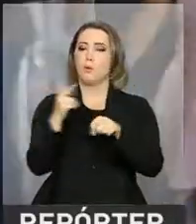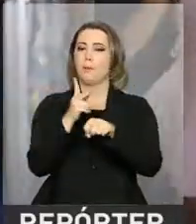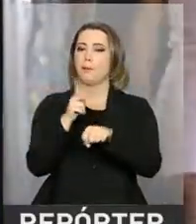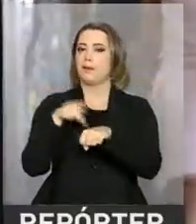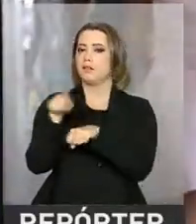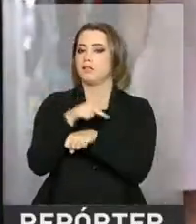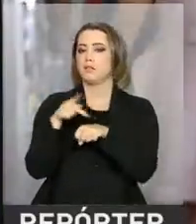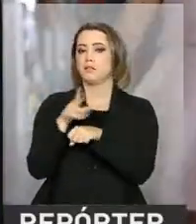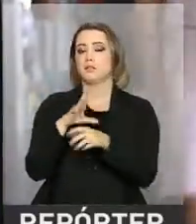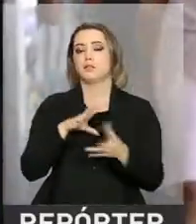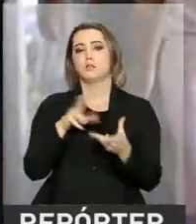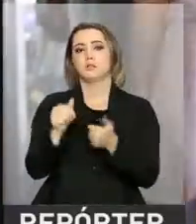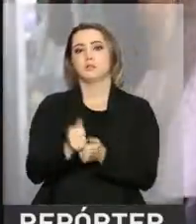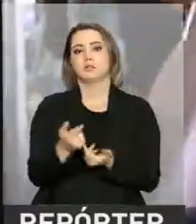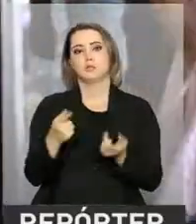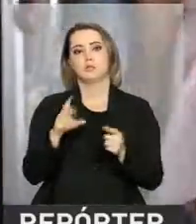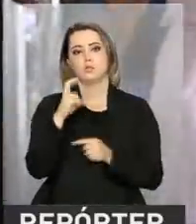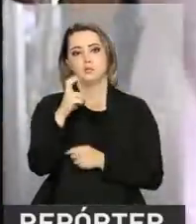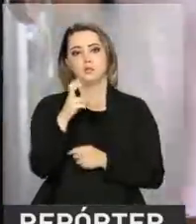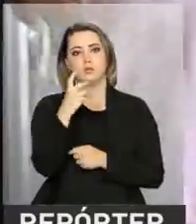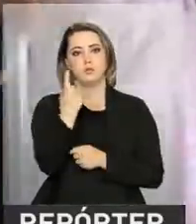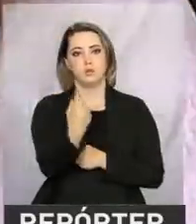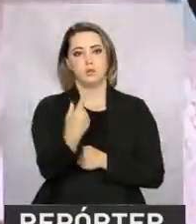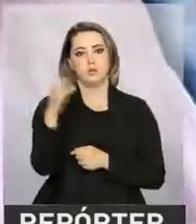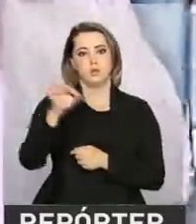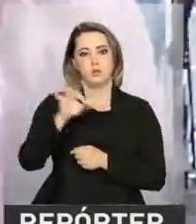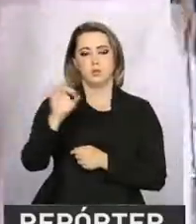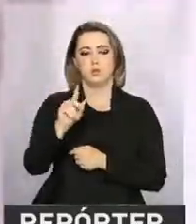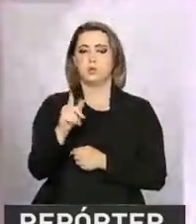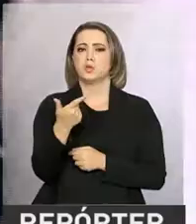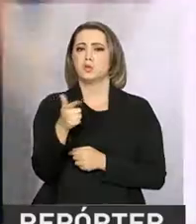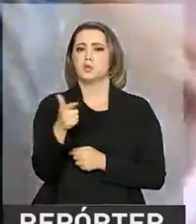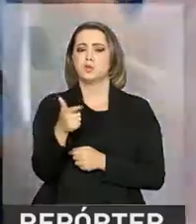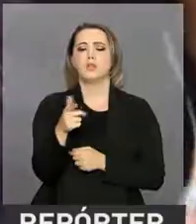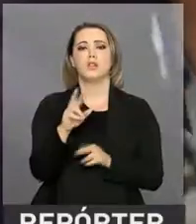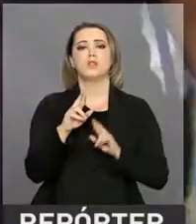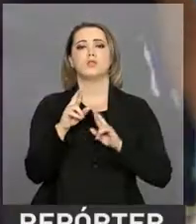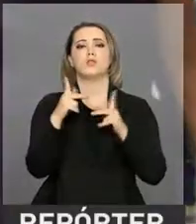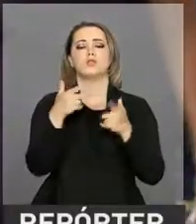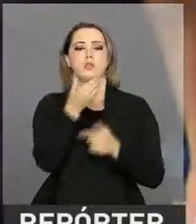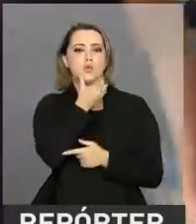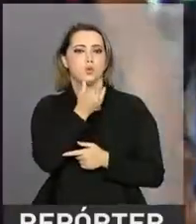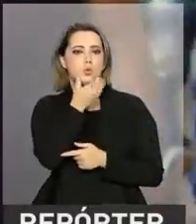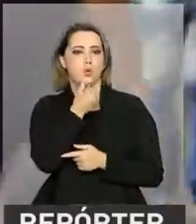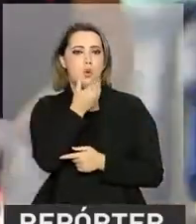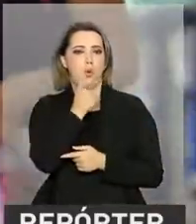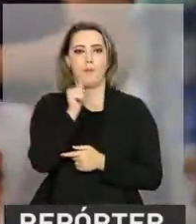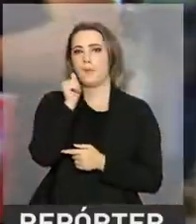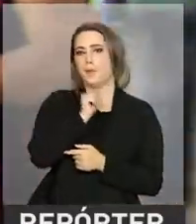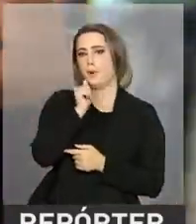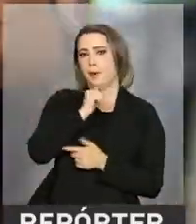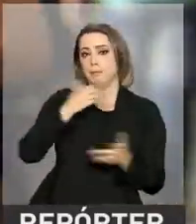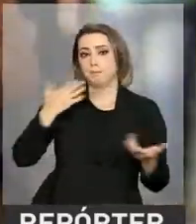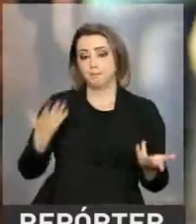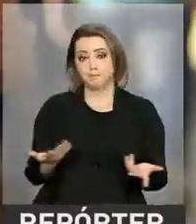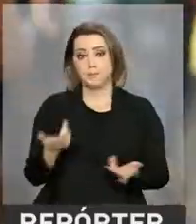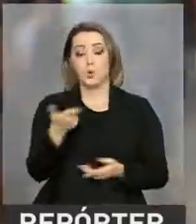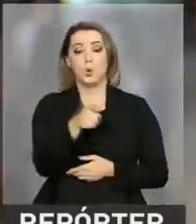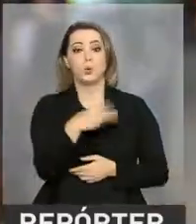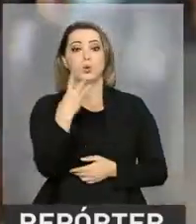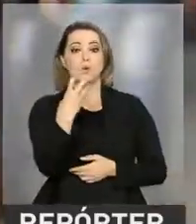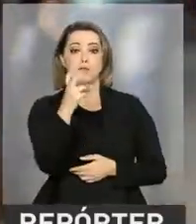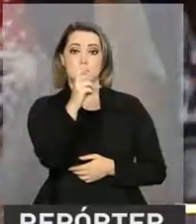em 51% dos países, a Previdência não prevê nenhuma diferença entre homens e mulheres. Outros 35% estão